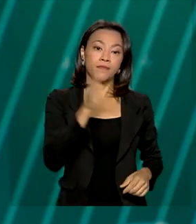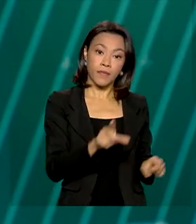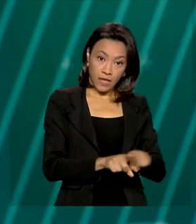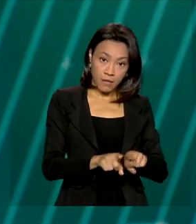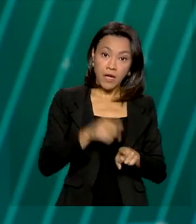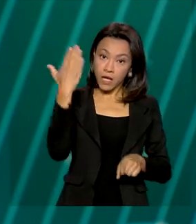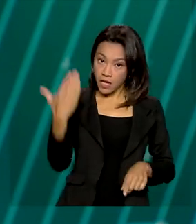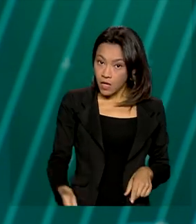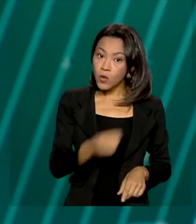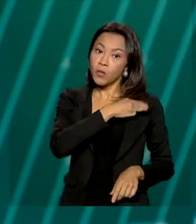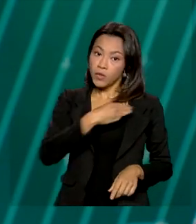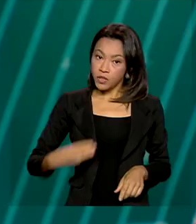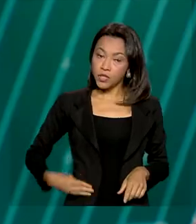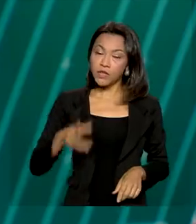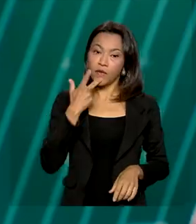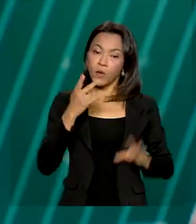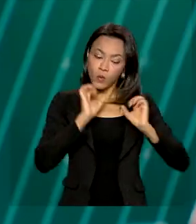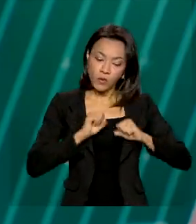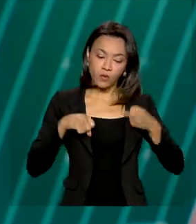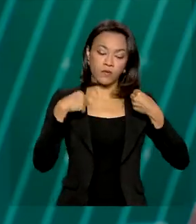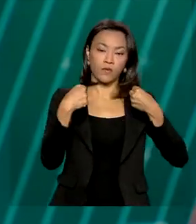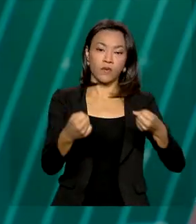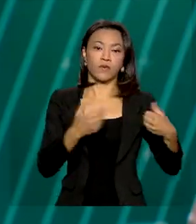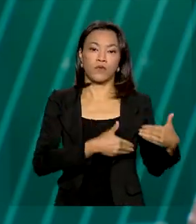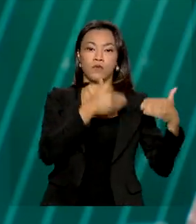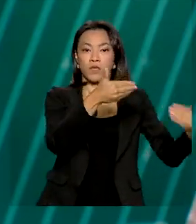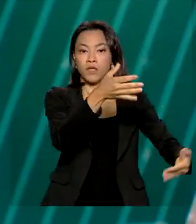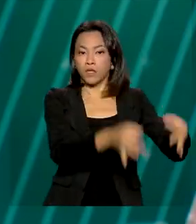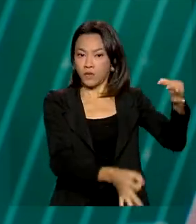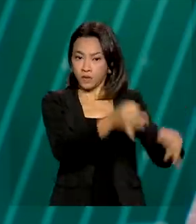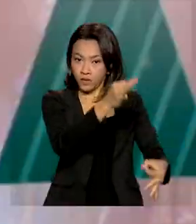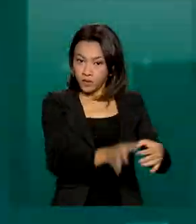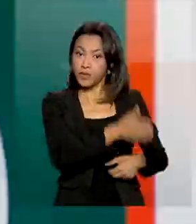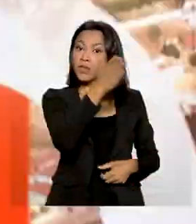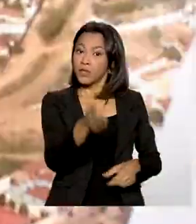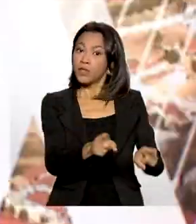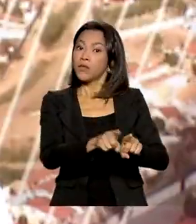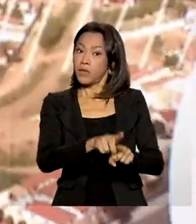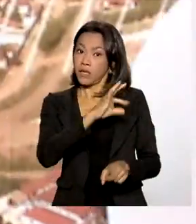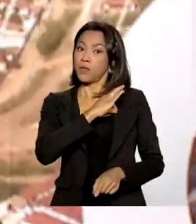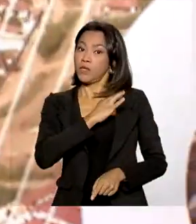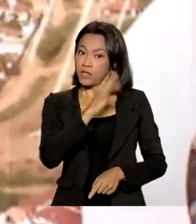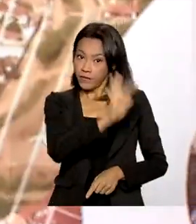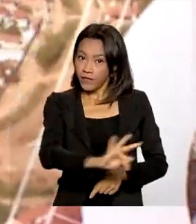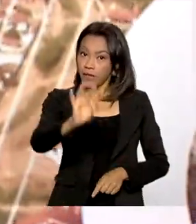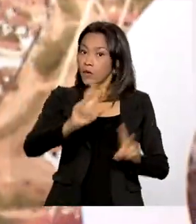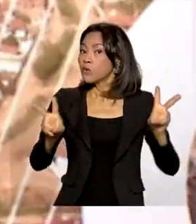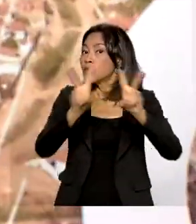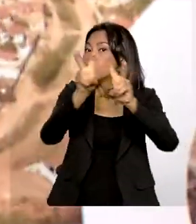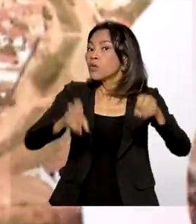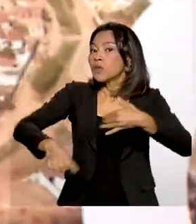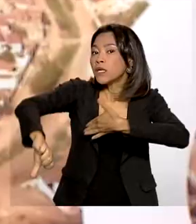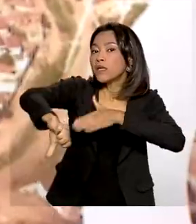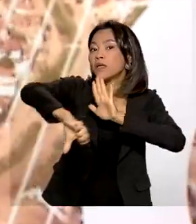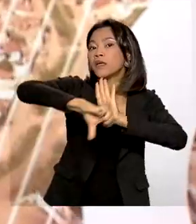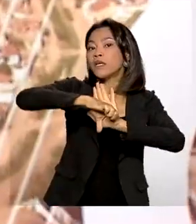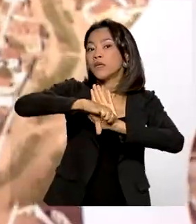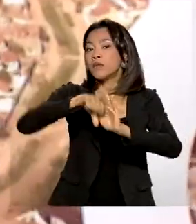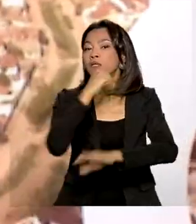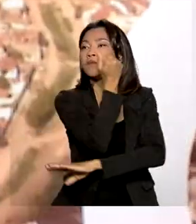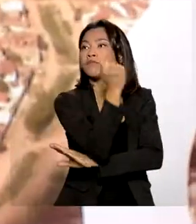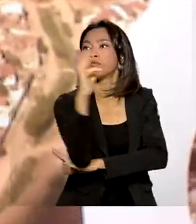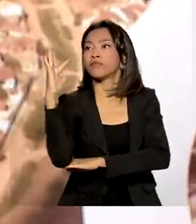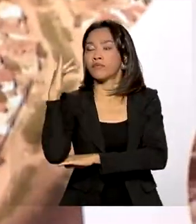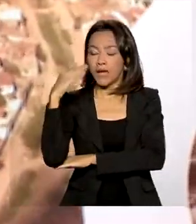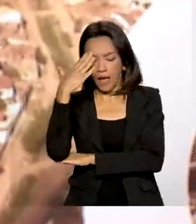destacou o esforço do Ministério da Justiça e Segurança Pública e da Polícia Federal em combate a crimes ambientais. O ministro agradeceu o